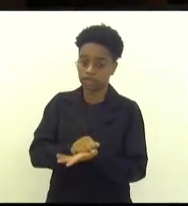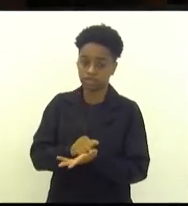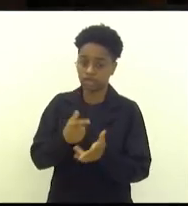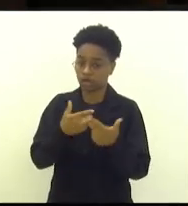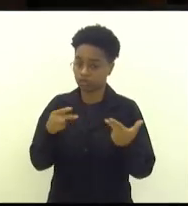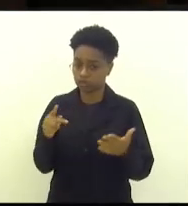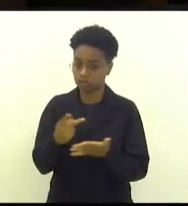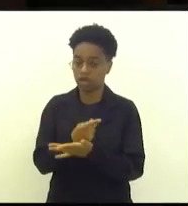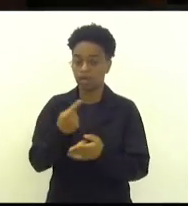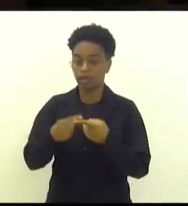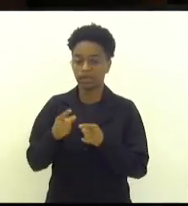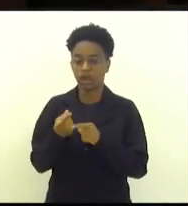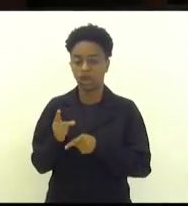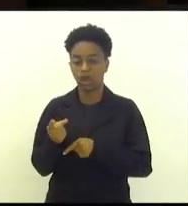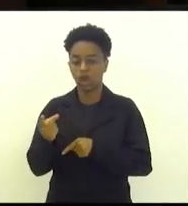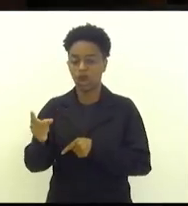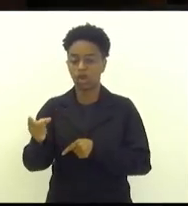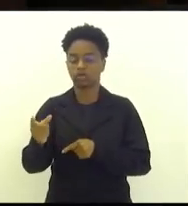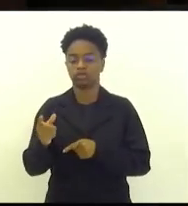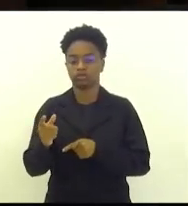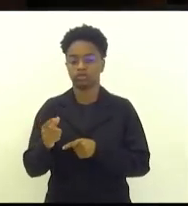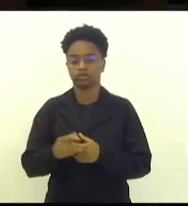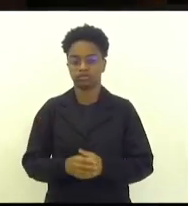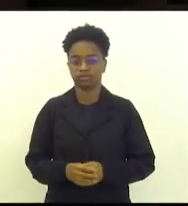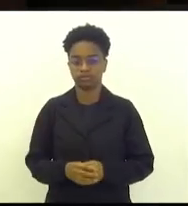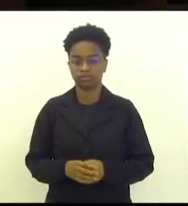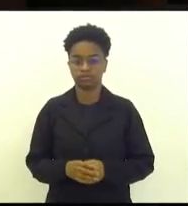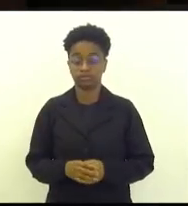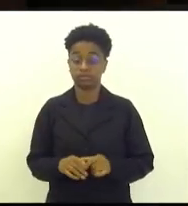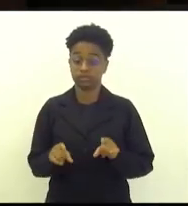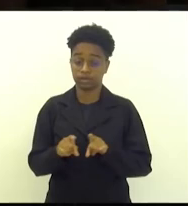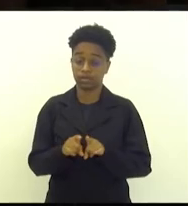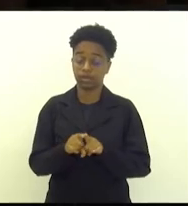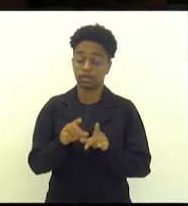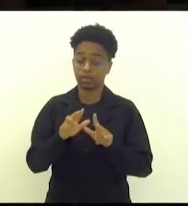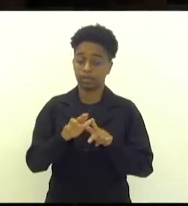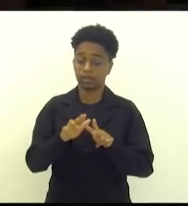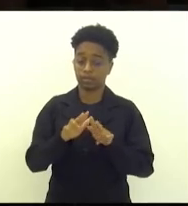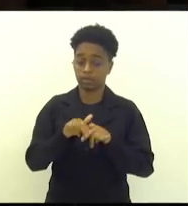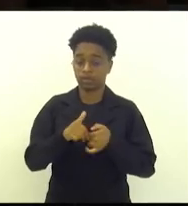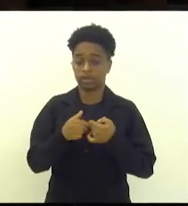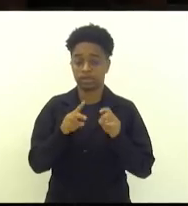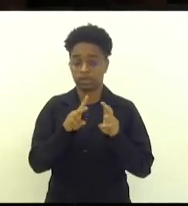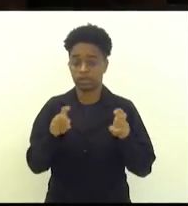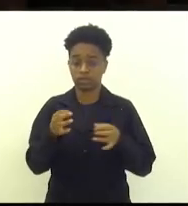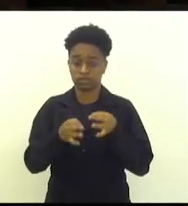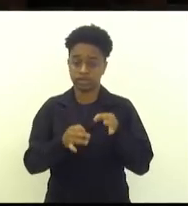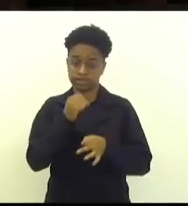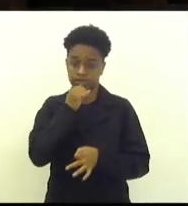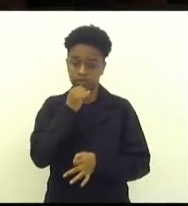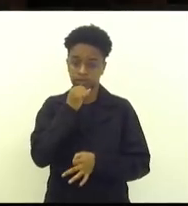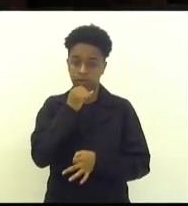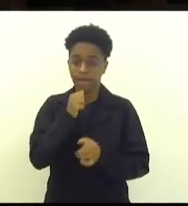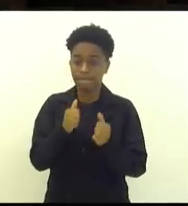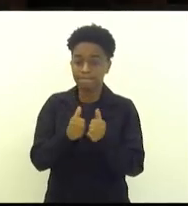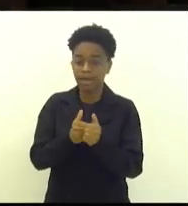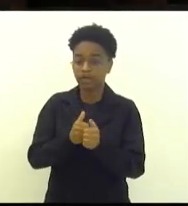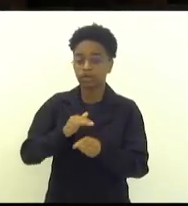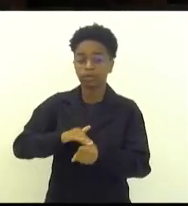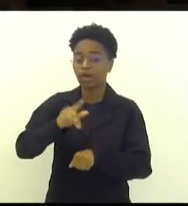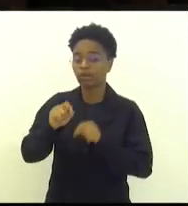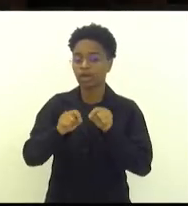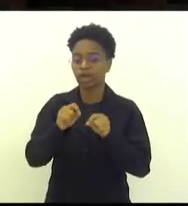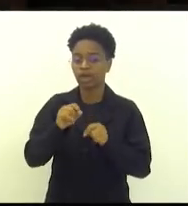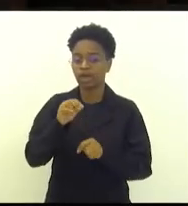por conta do distanciamento que existe. E por questões jurídicas, por exemplo, mais próximo seria em Rio das Ostra, para aquela